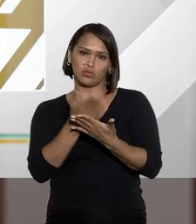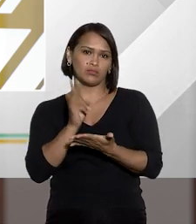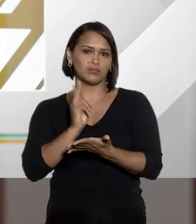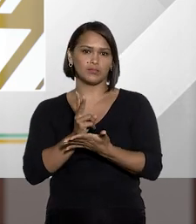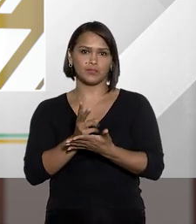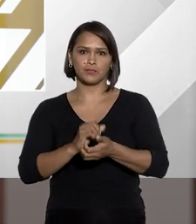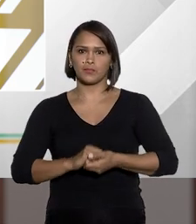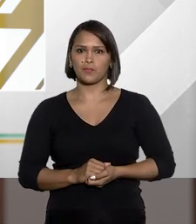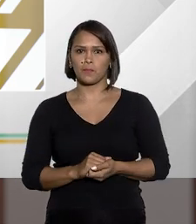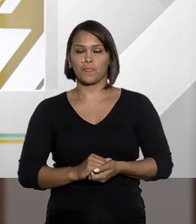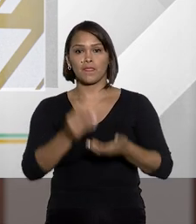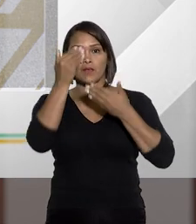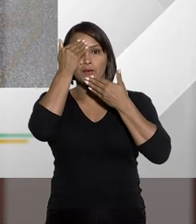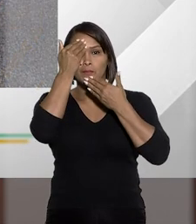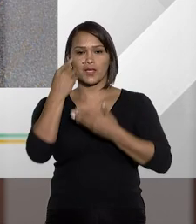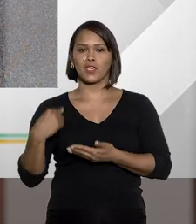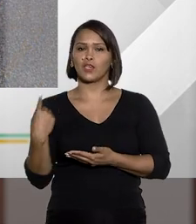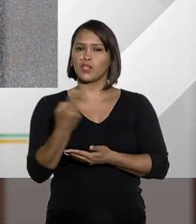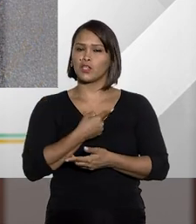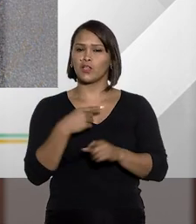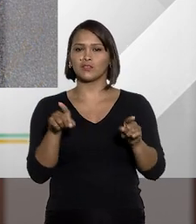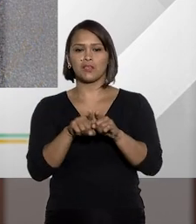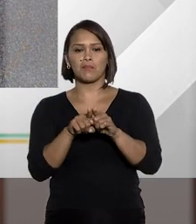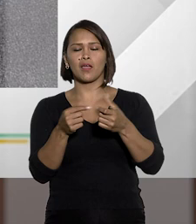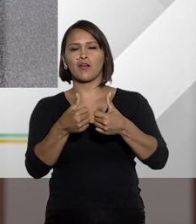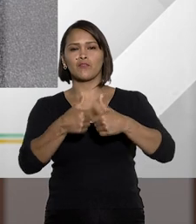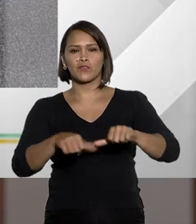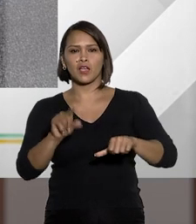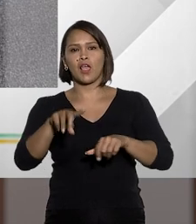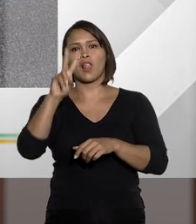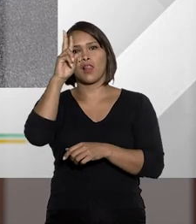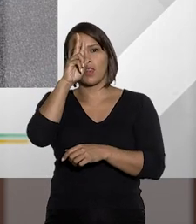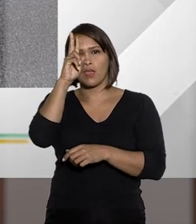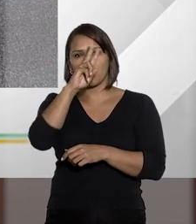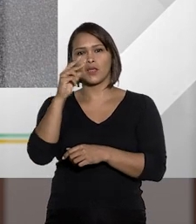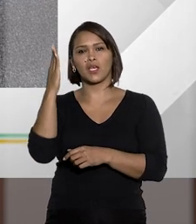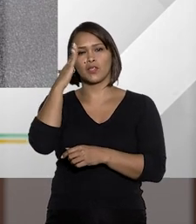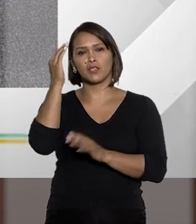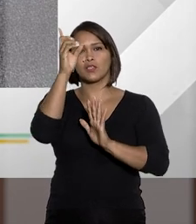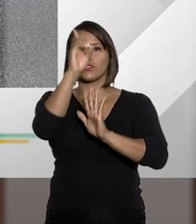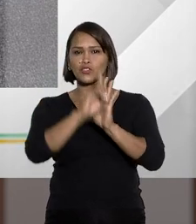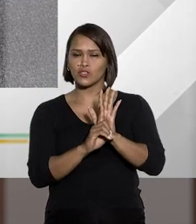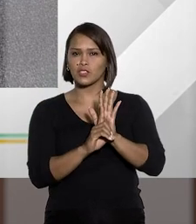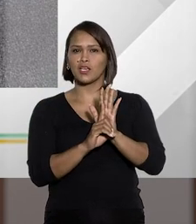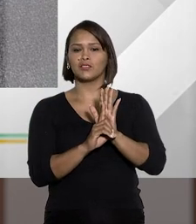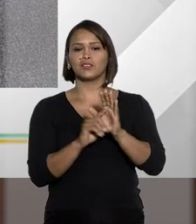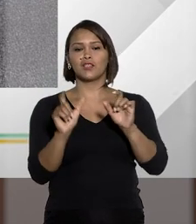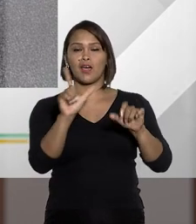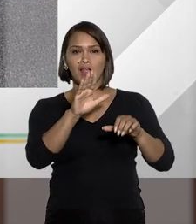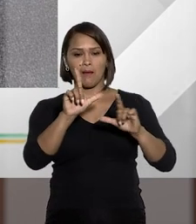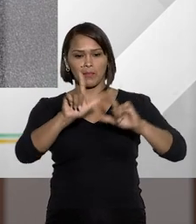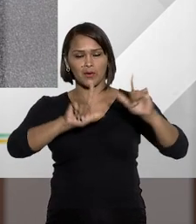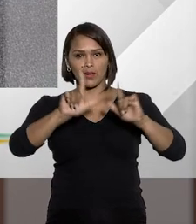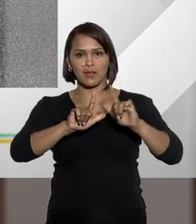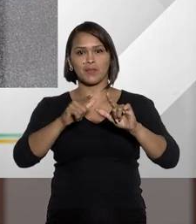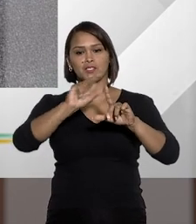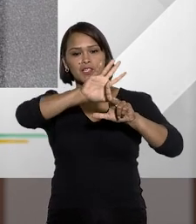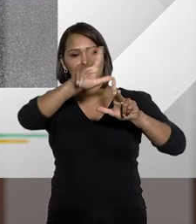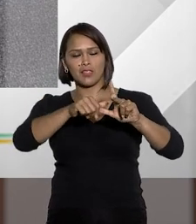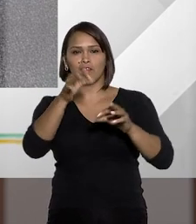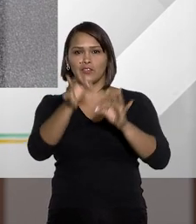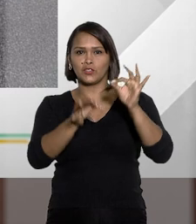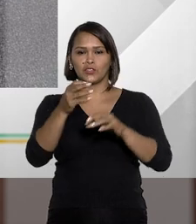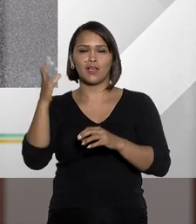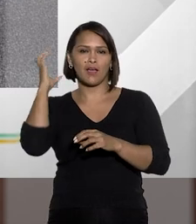contem sempre comigo. Muito obrigado. E a gente também fica por aqui lembrando que o Entender Direito está na programação da TV